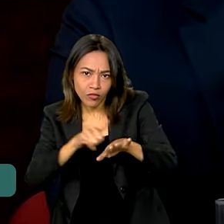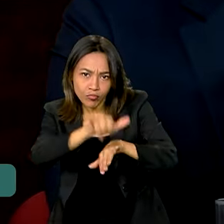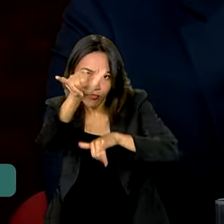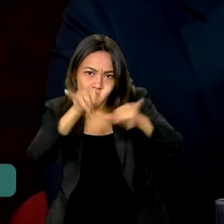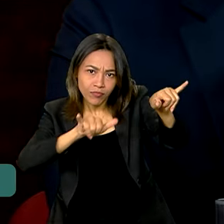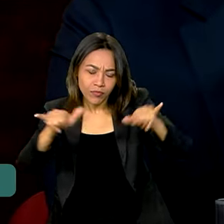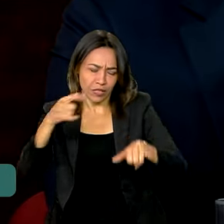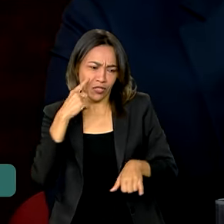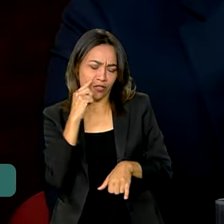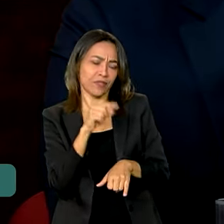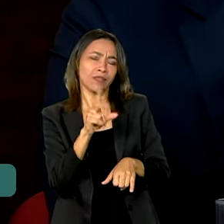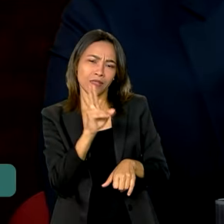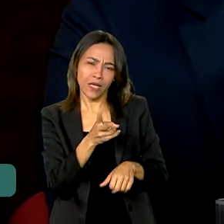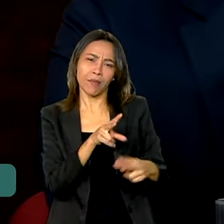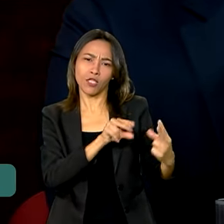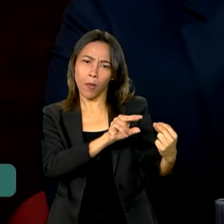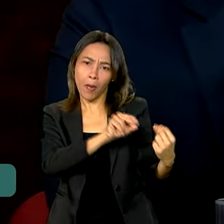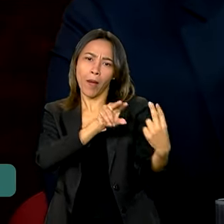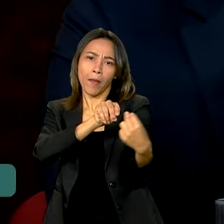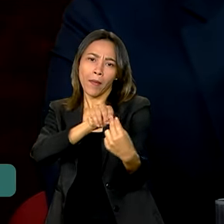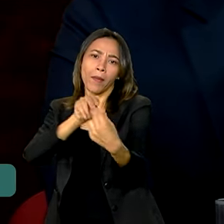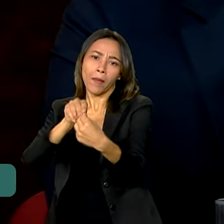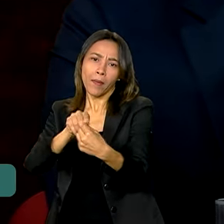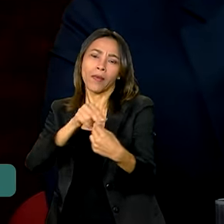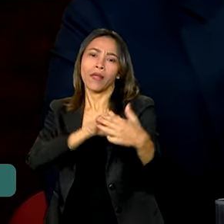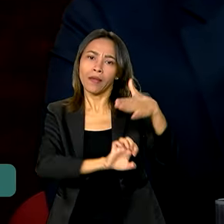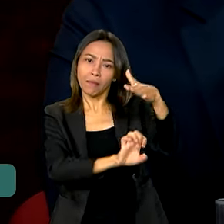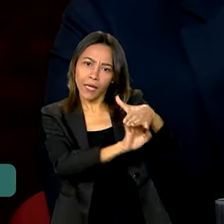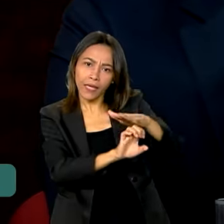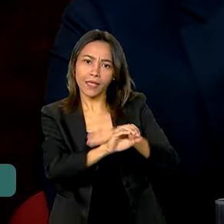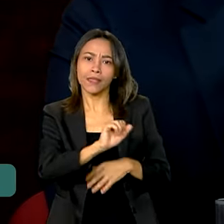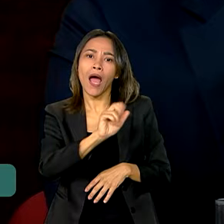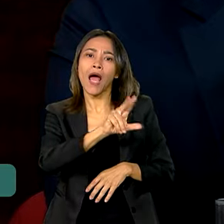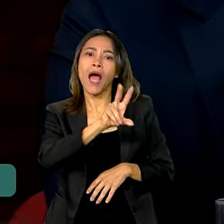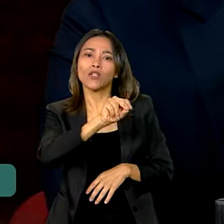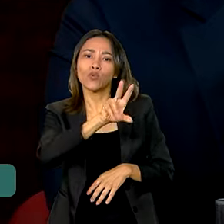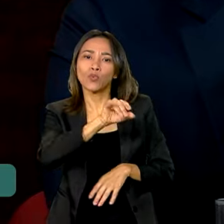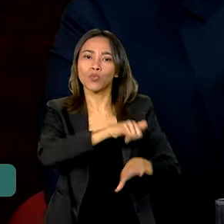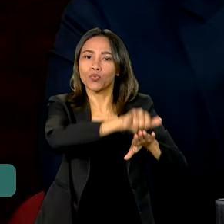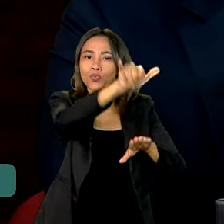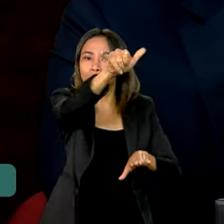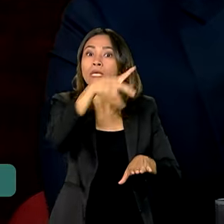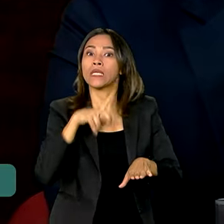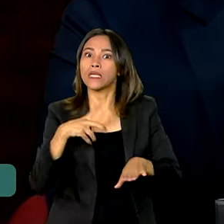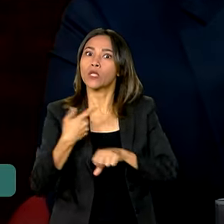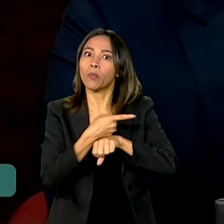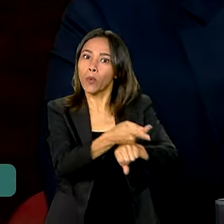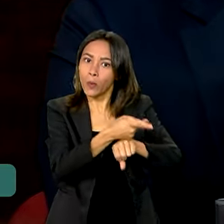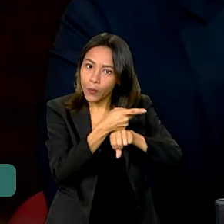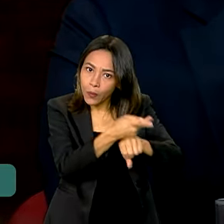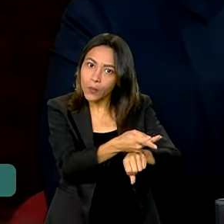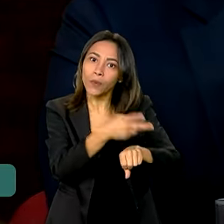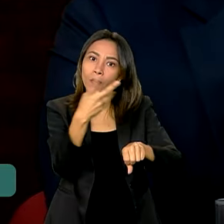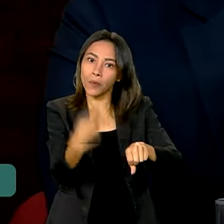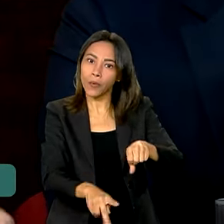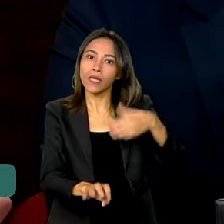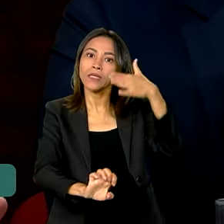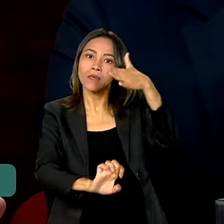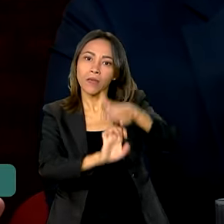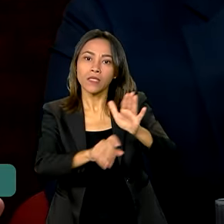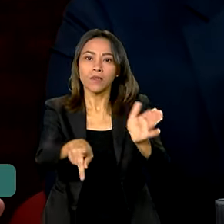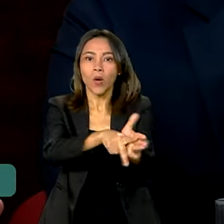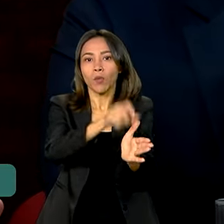vez mais a gente sempre conversa com o nosso Fábio da Azul, está tendo uma procura das companhias aéreas brasileiras para poder